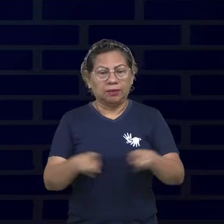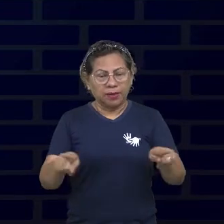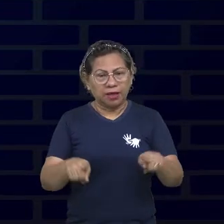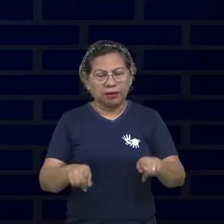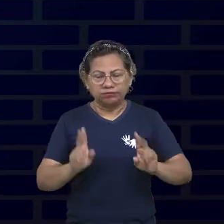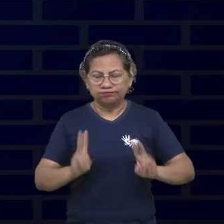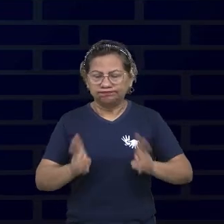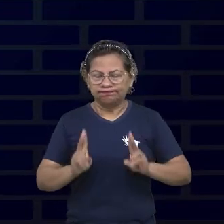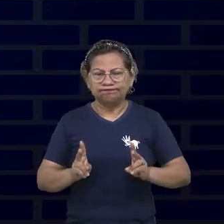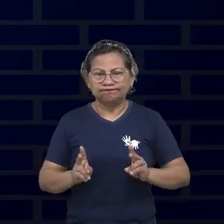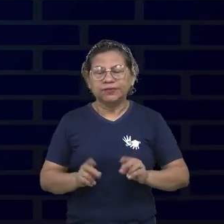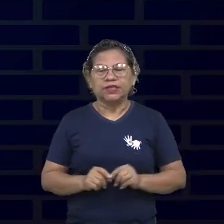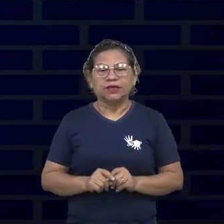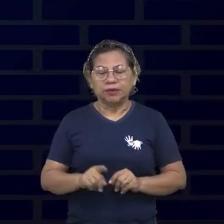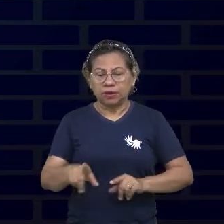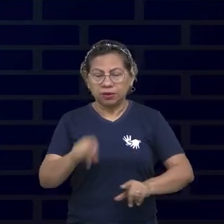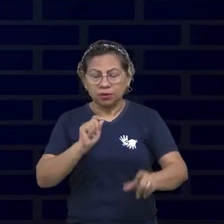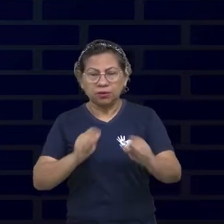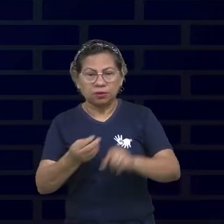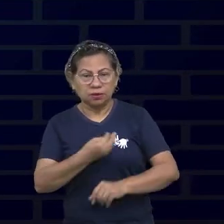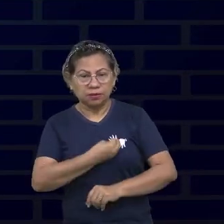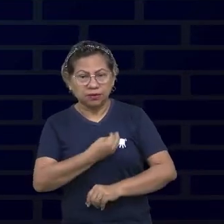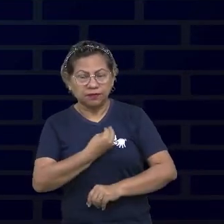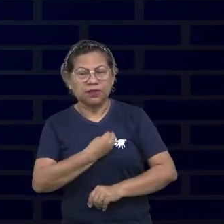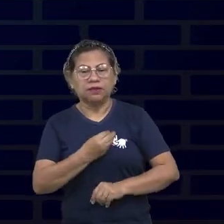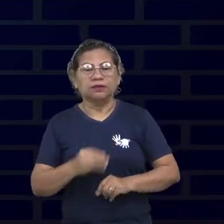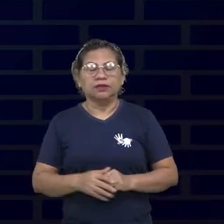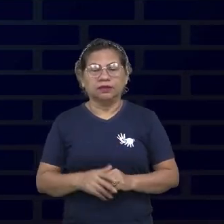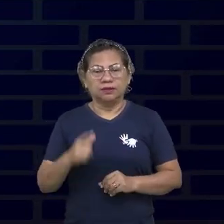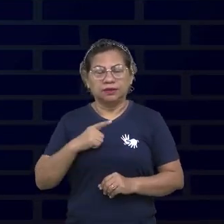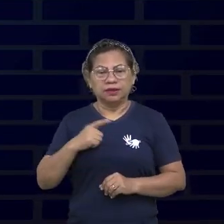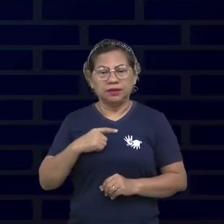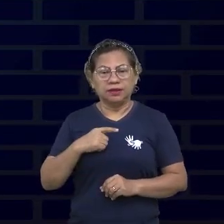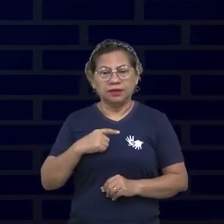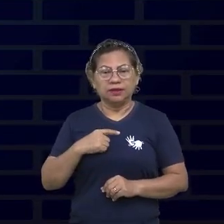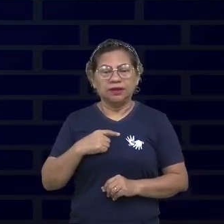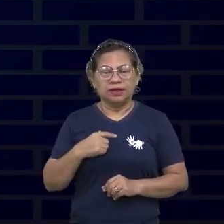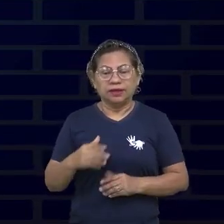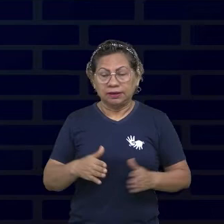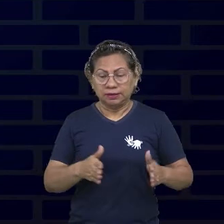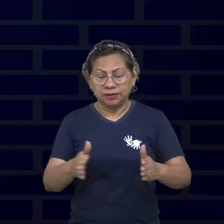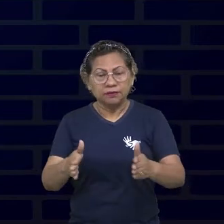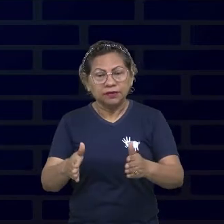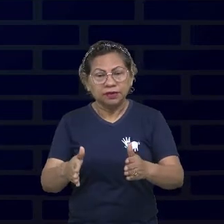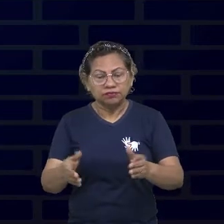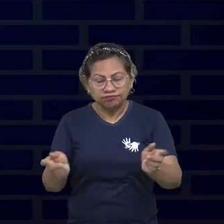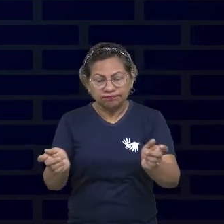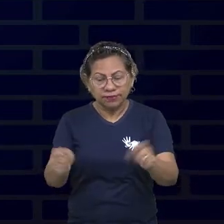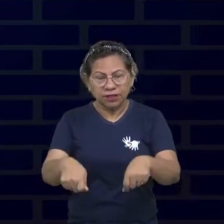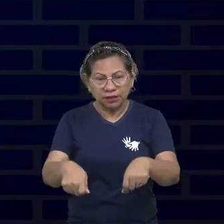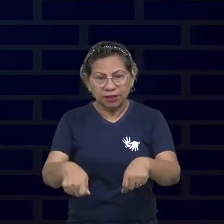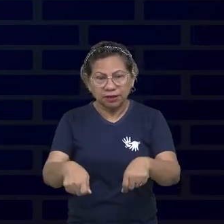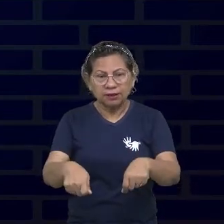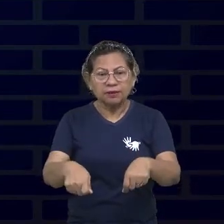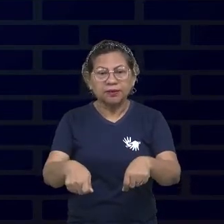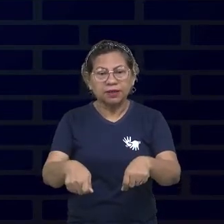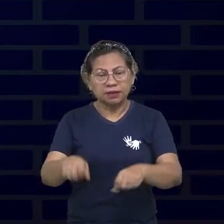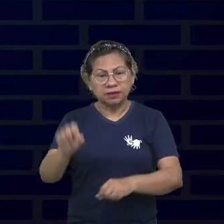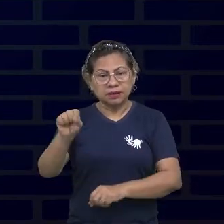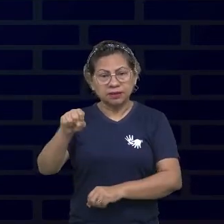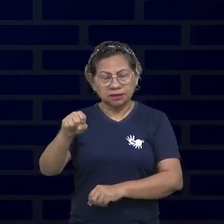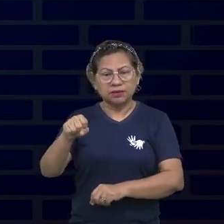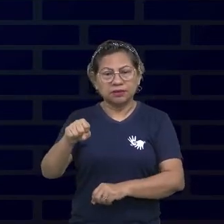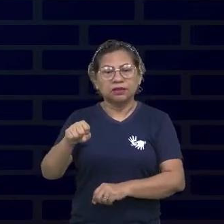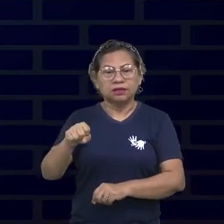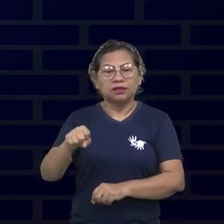escolha mais adequada. Um caminho que pudesse me levar a uma posição que fosse útil